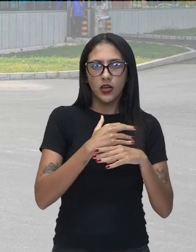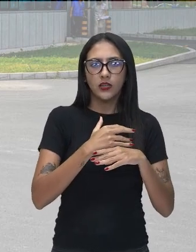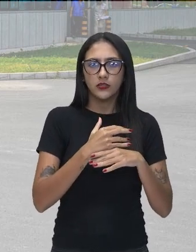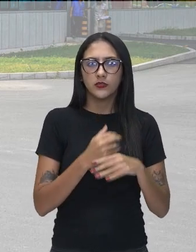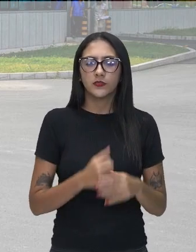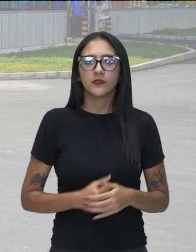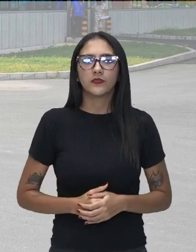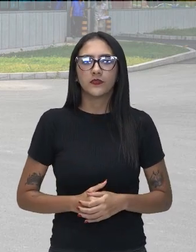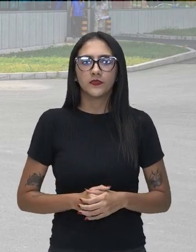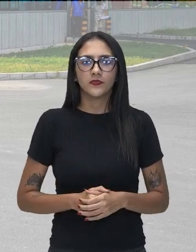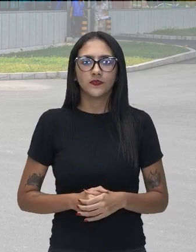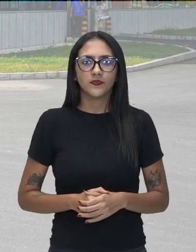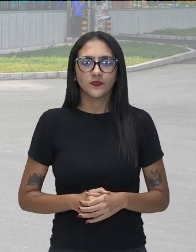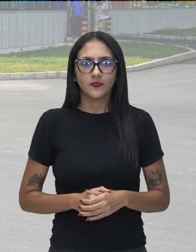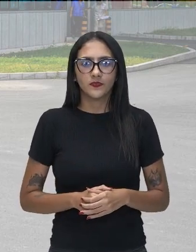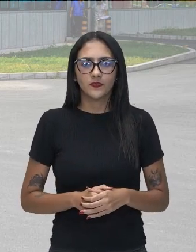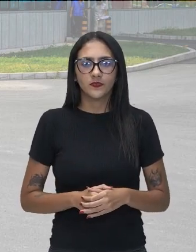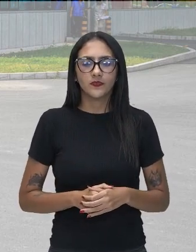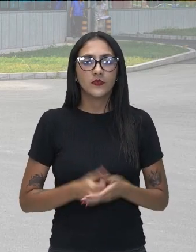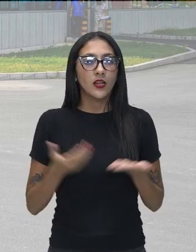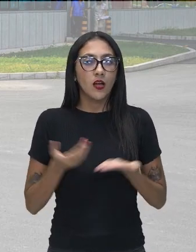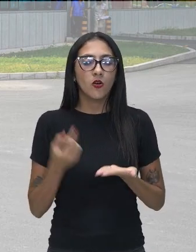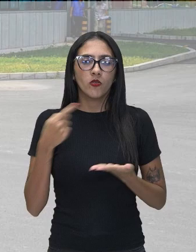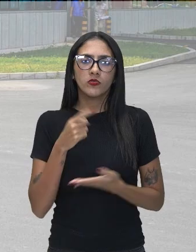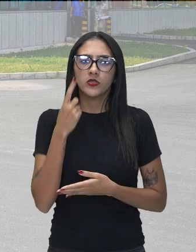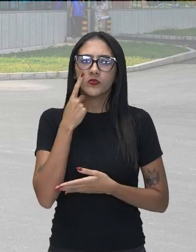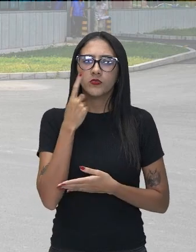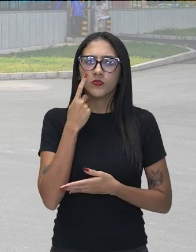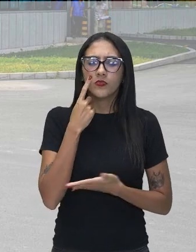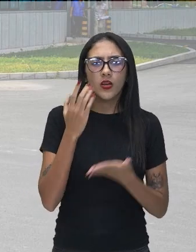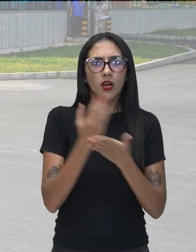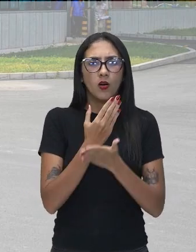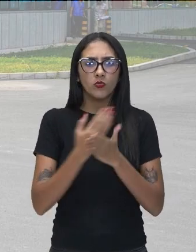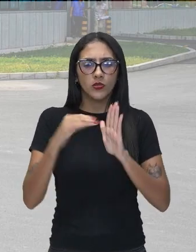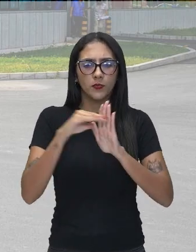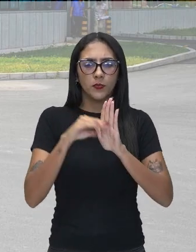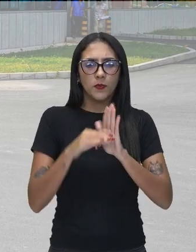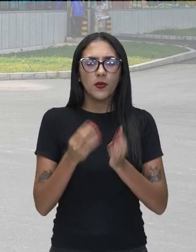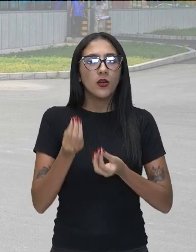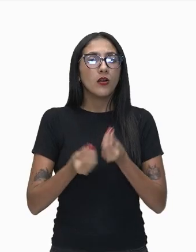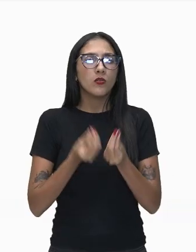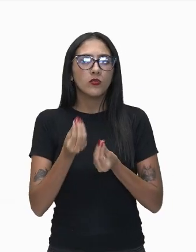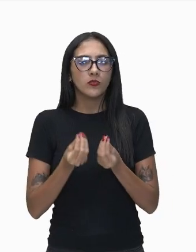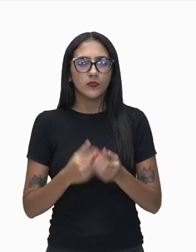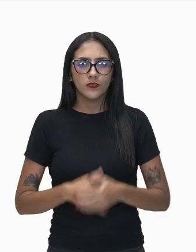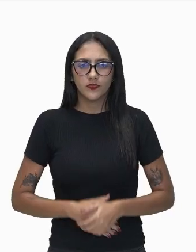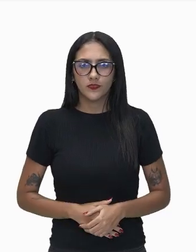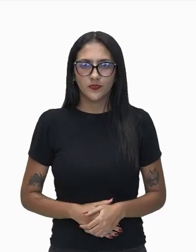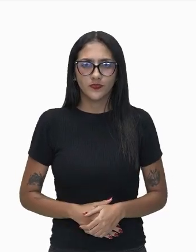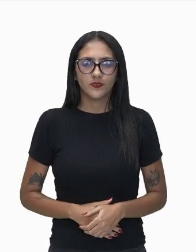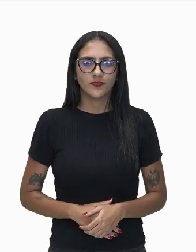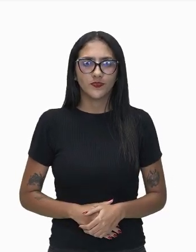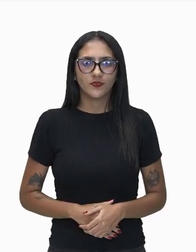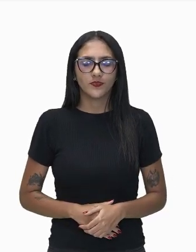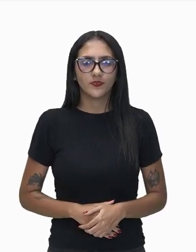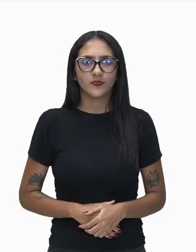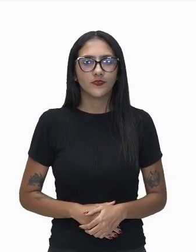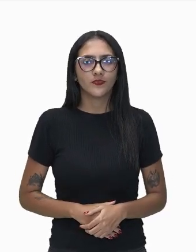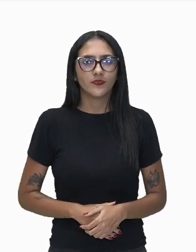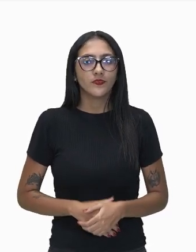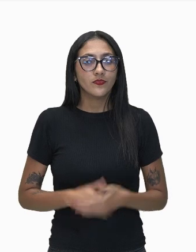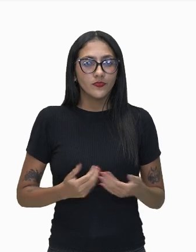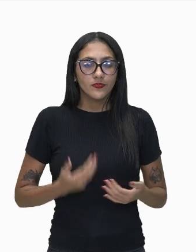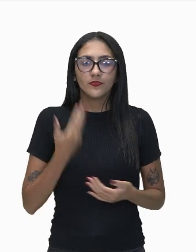funcionando. Então, gente vai dar uma olhada aí em alguns para entender como é que funciona isso. Começando aqui, então,